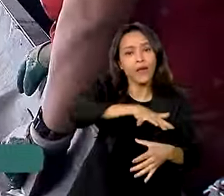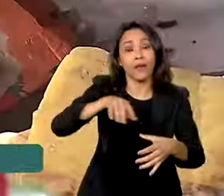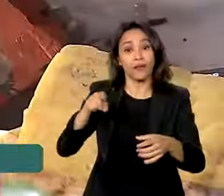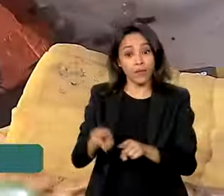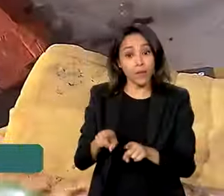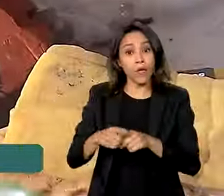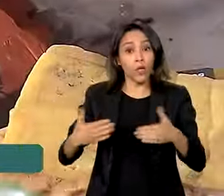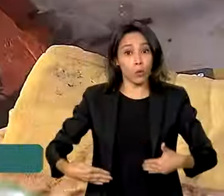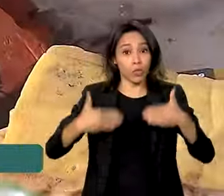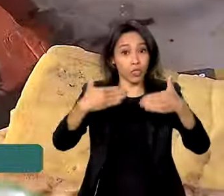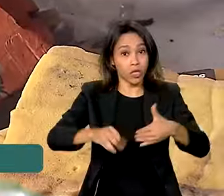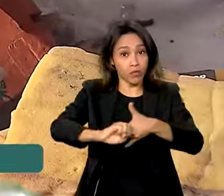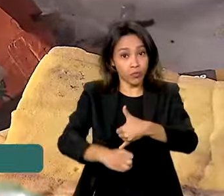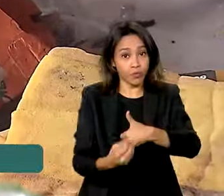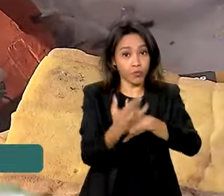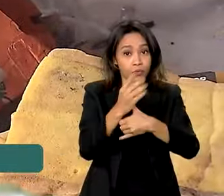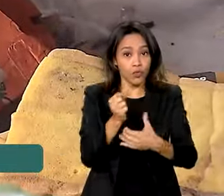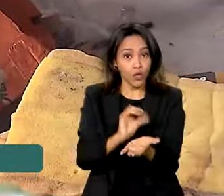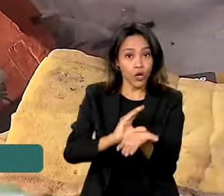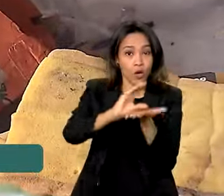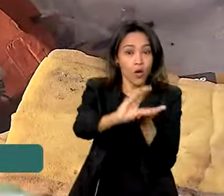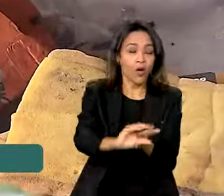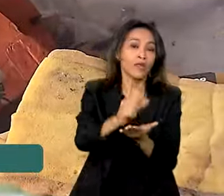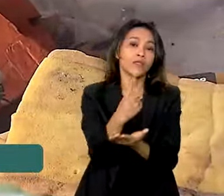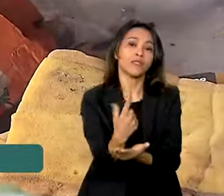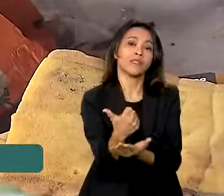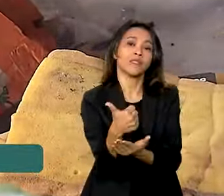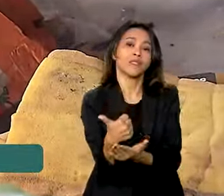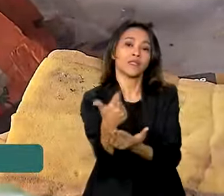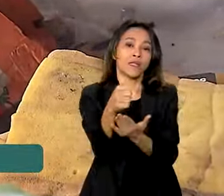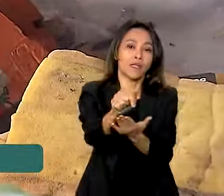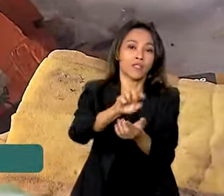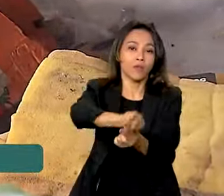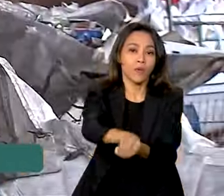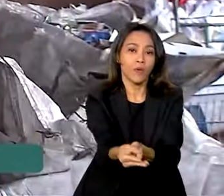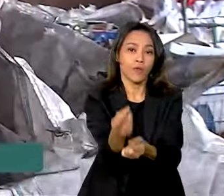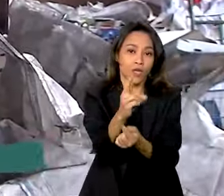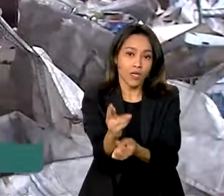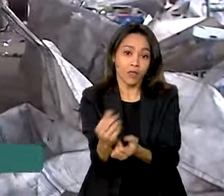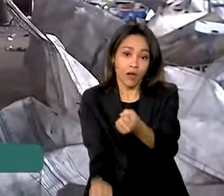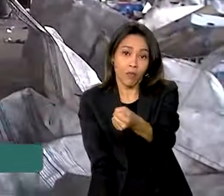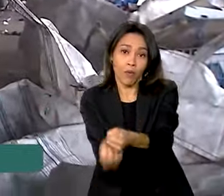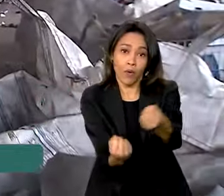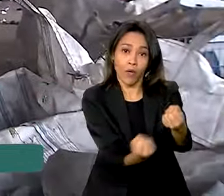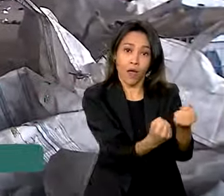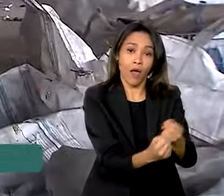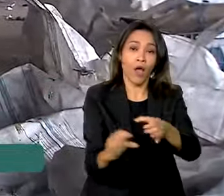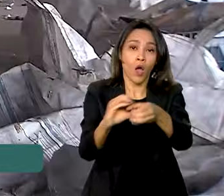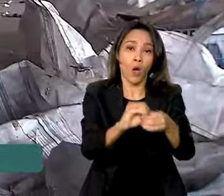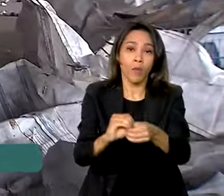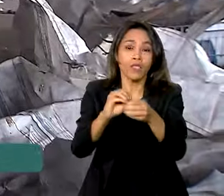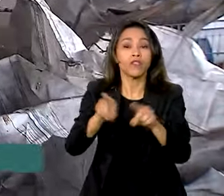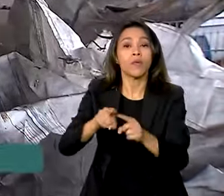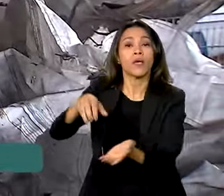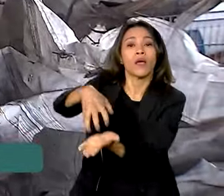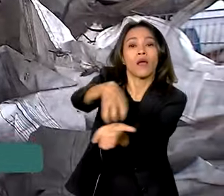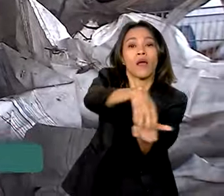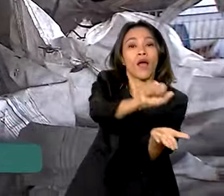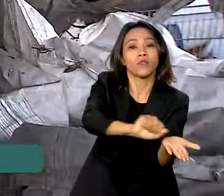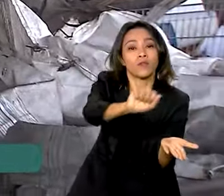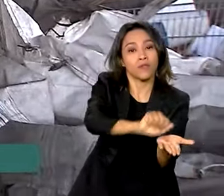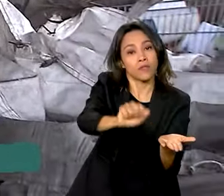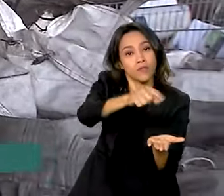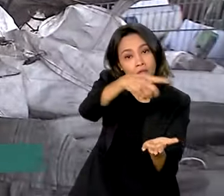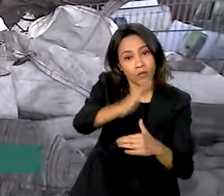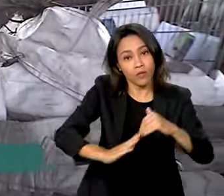Ambiente investirá um total de 17 milhões de reais para apoiar cooperativas e associações de catadores em